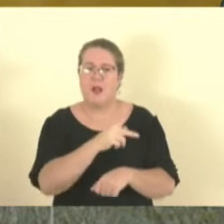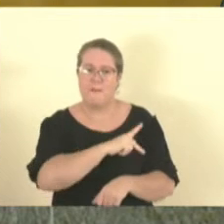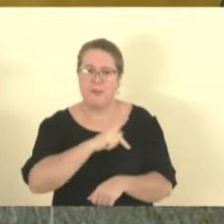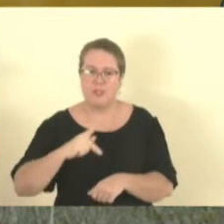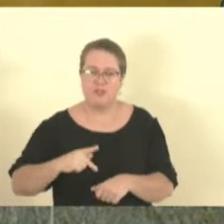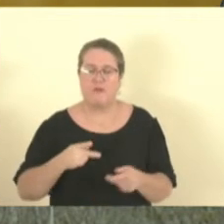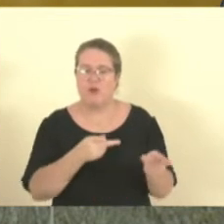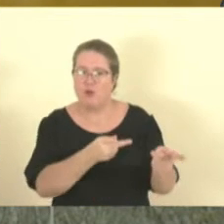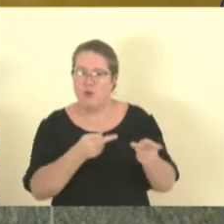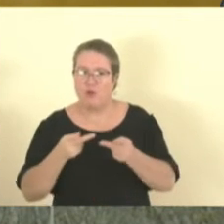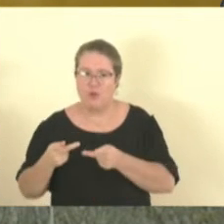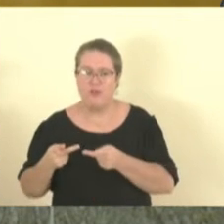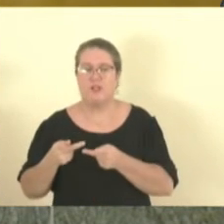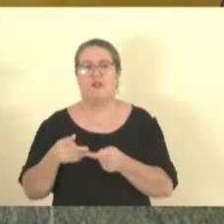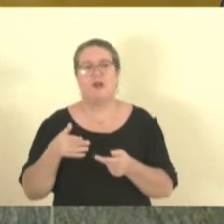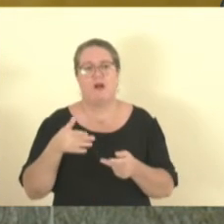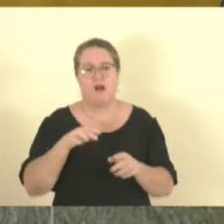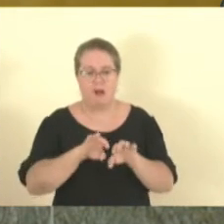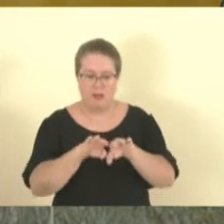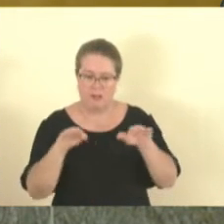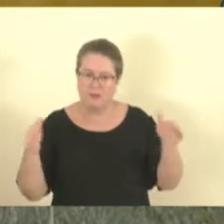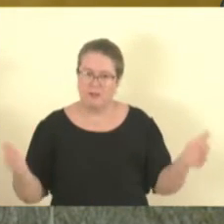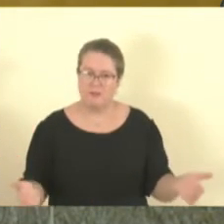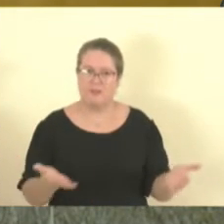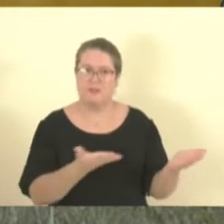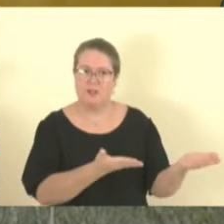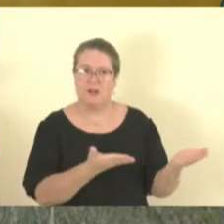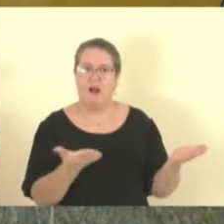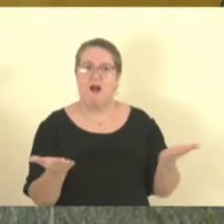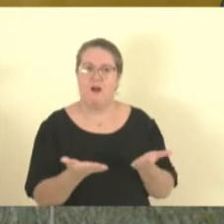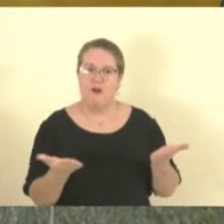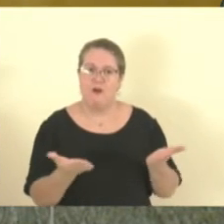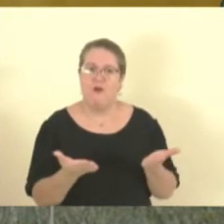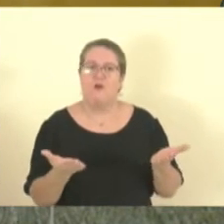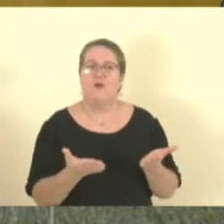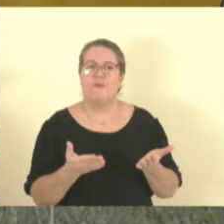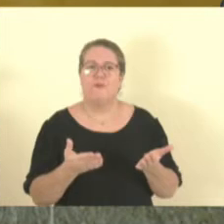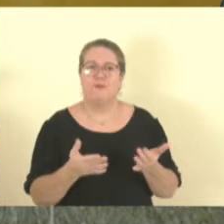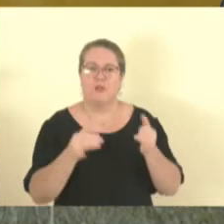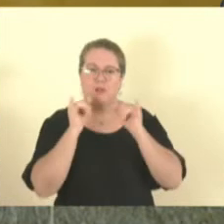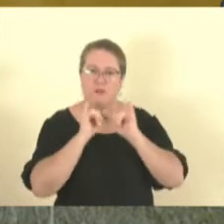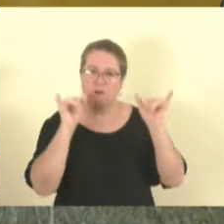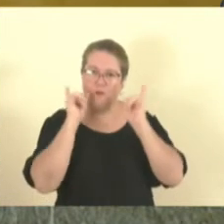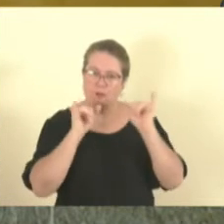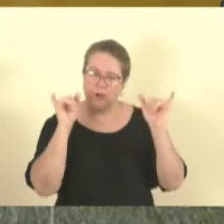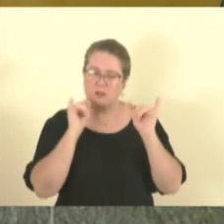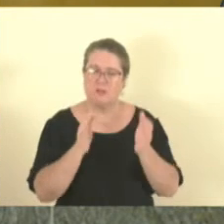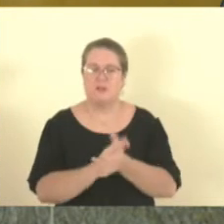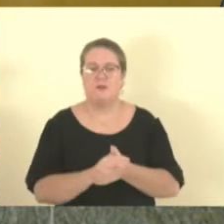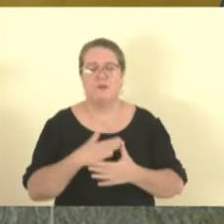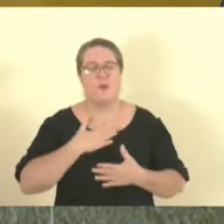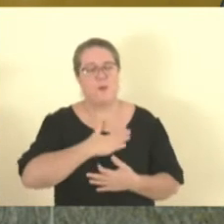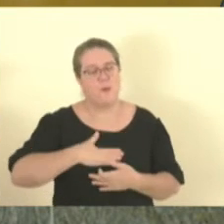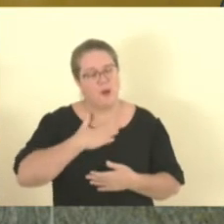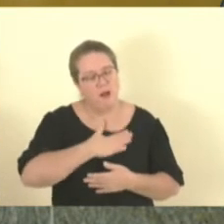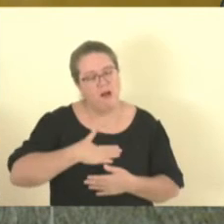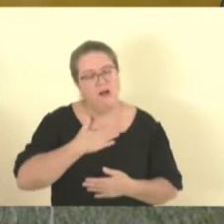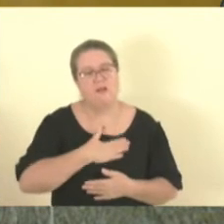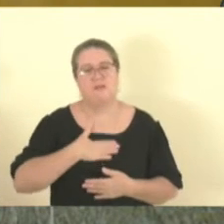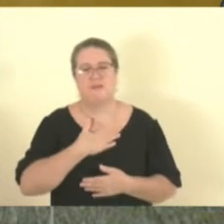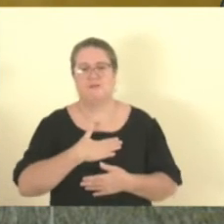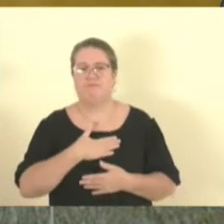alguns minutos, convidar a pastora que vem aqui até a tribuna, para que a Exª possa fazer esse convite. Um prazer muito grande, pastora,